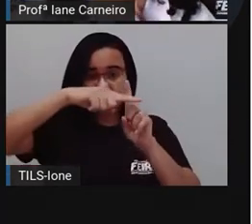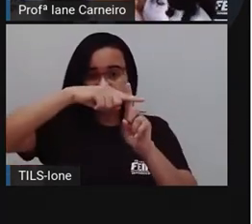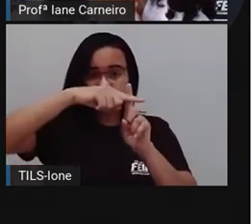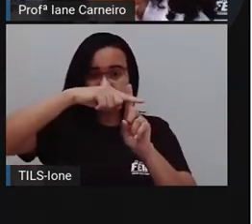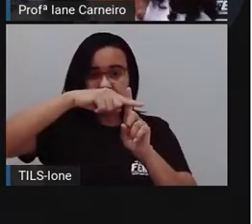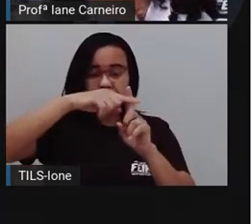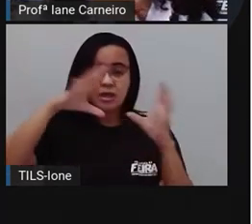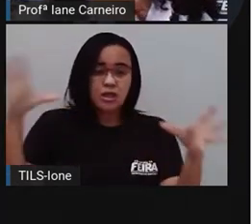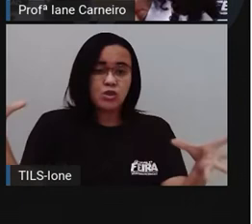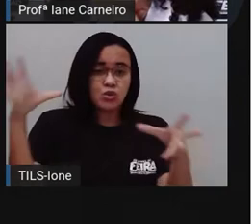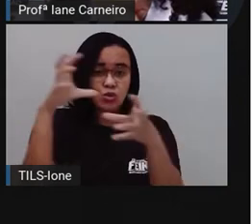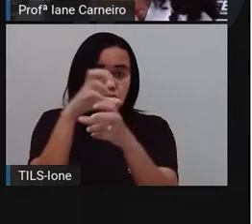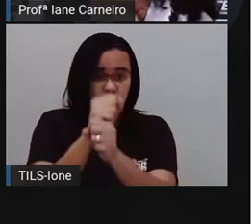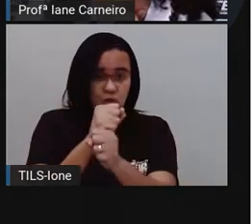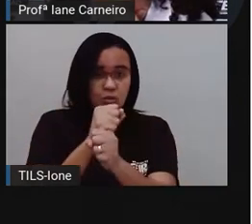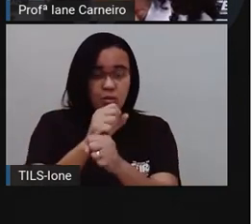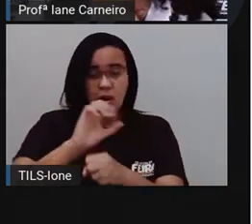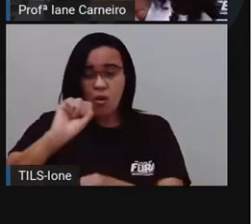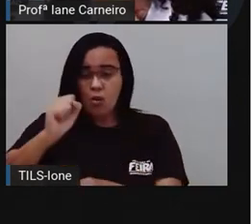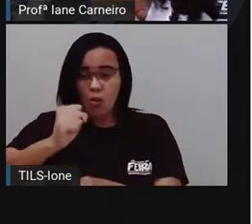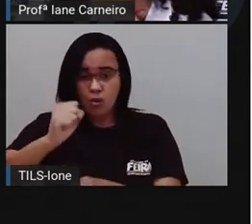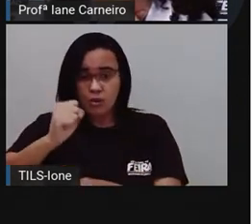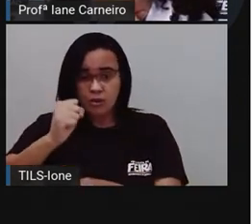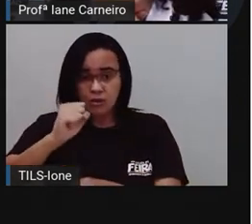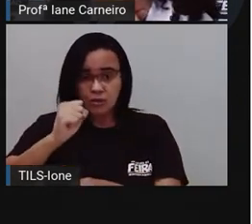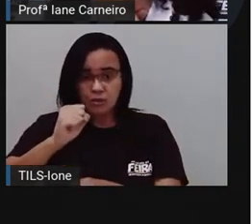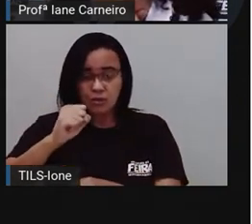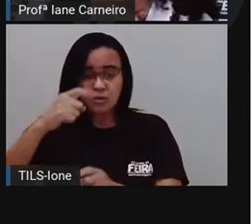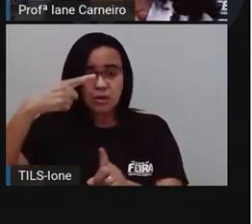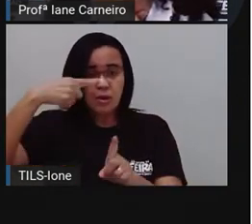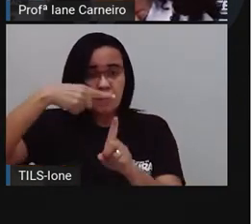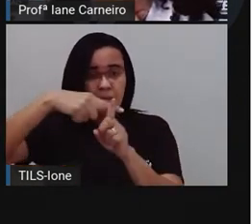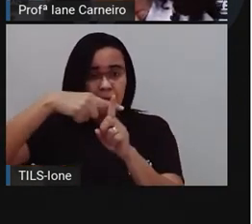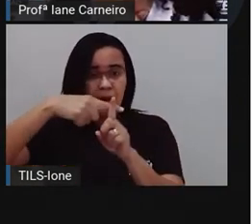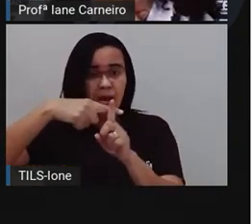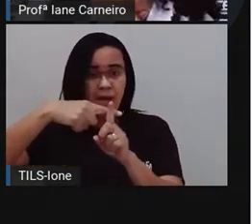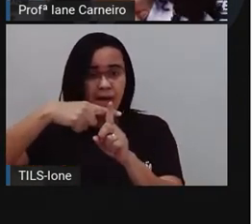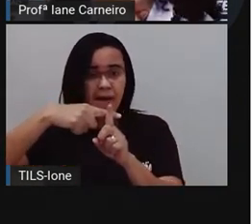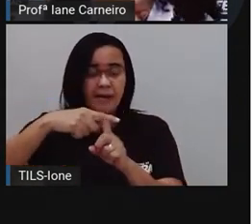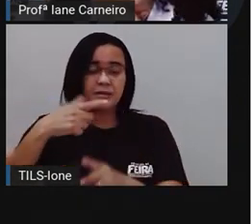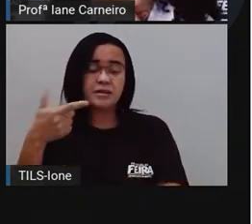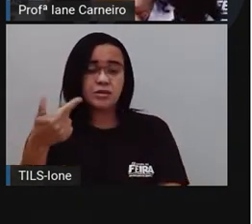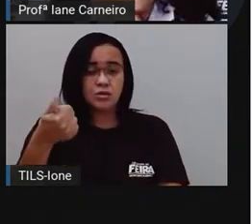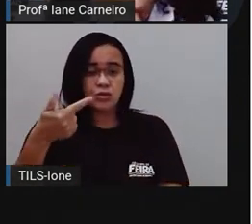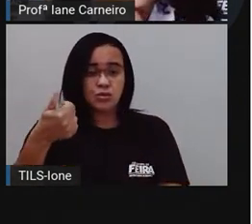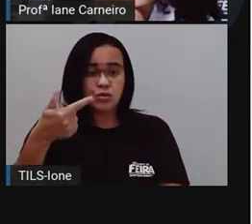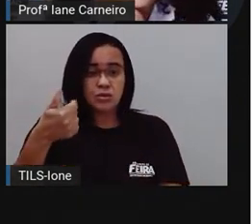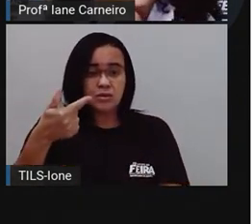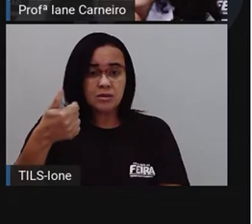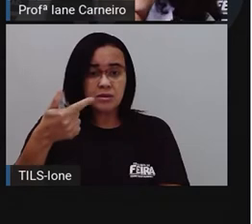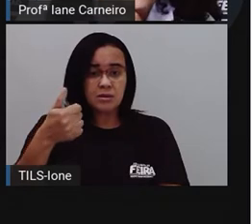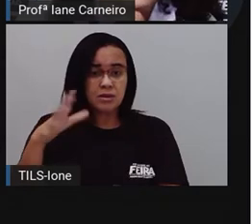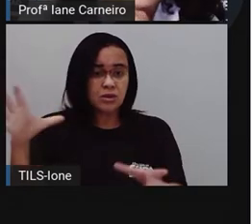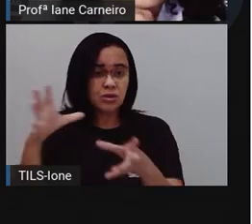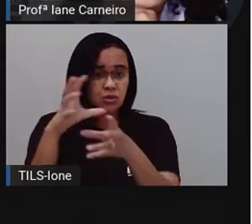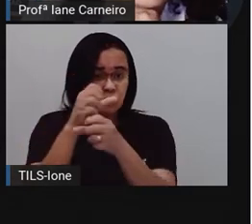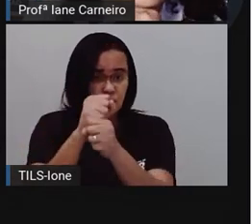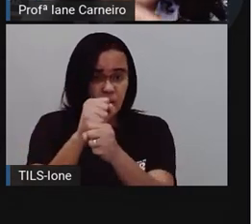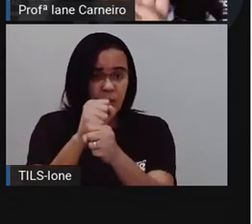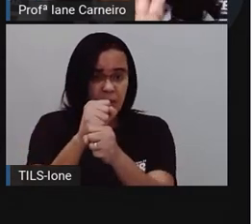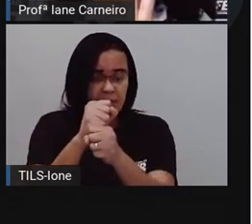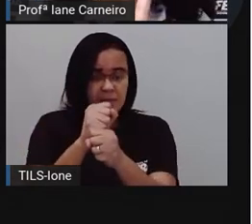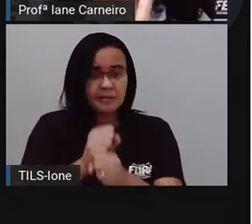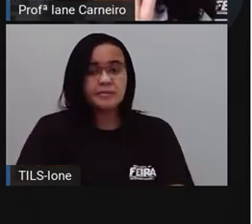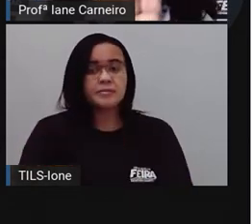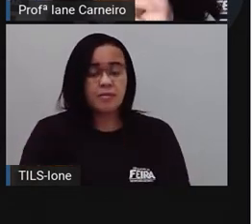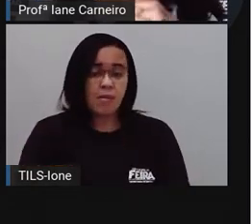Então, a gente vai juntar o oito mais o doze, certo? E aí, a gente pode fazer